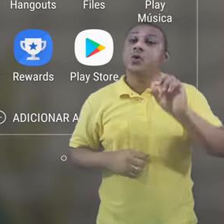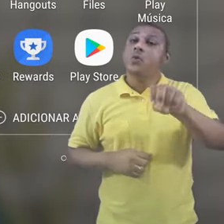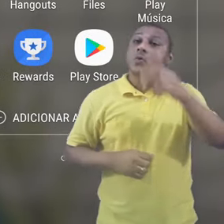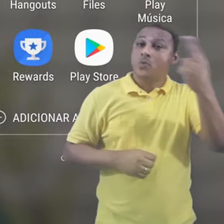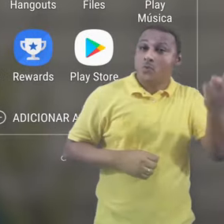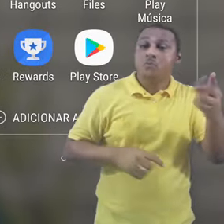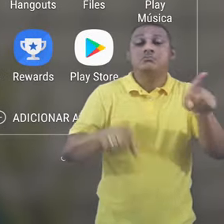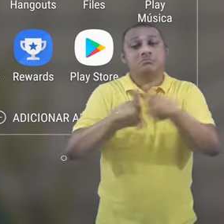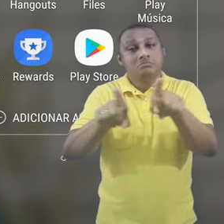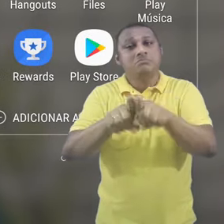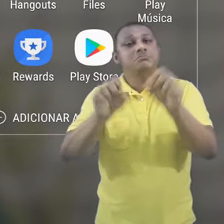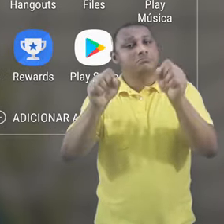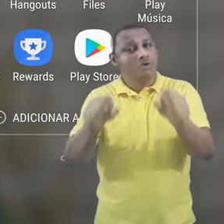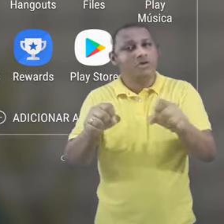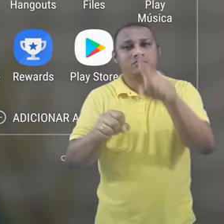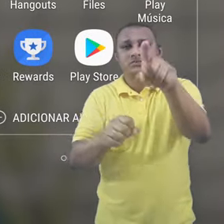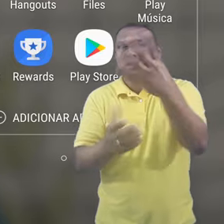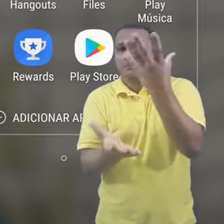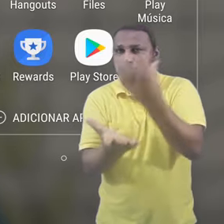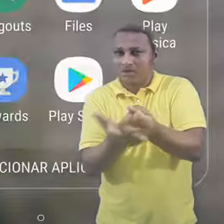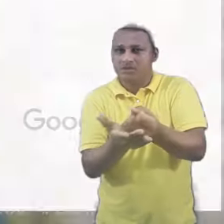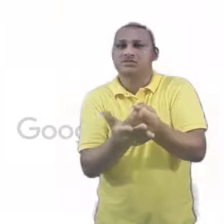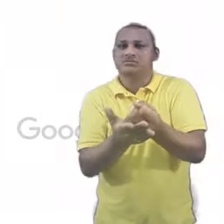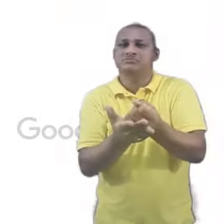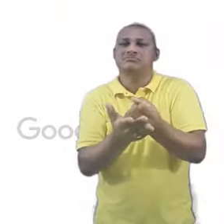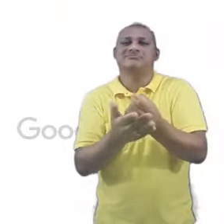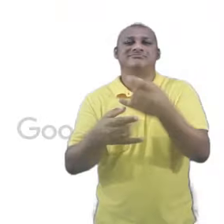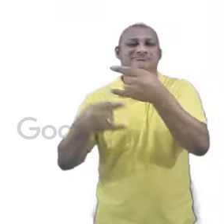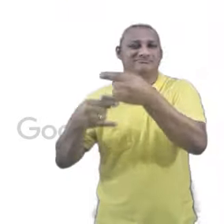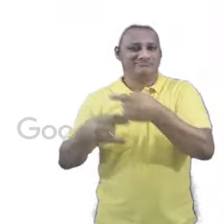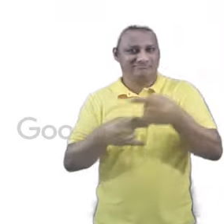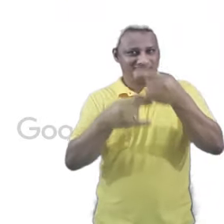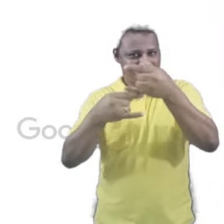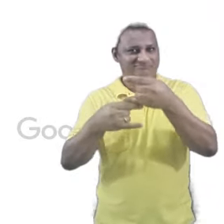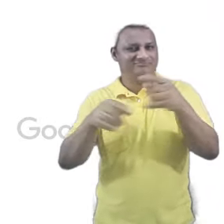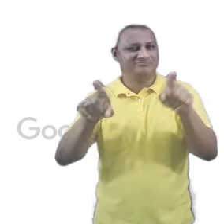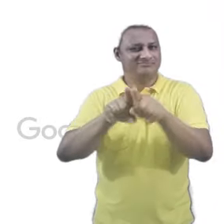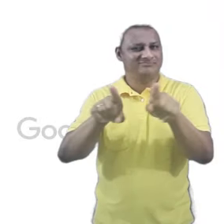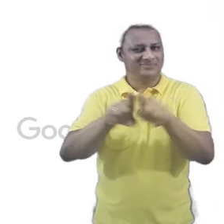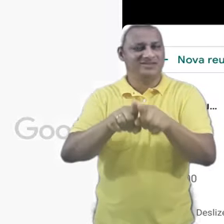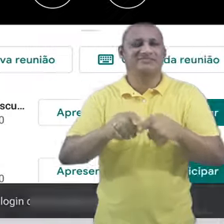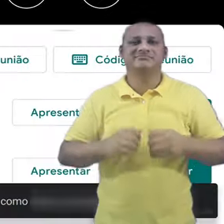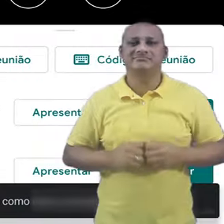uma reunião é utilizando o próprio aplicativo do Google Meet.